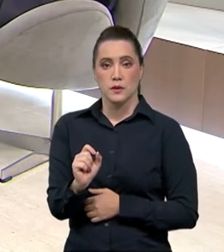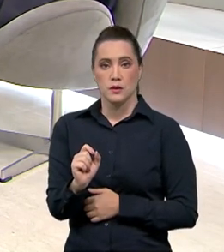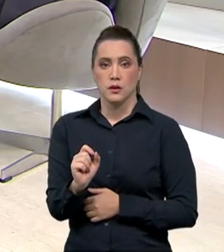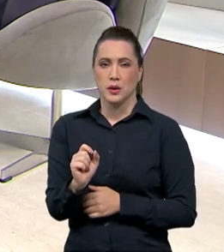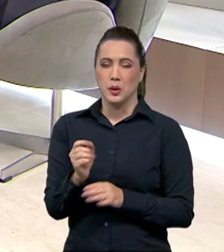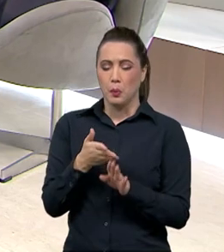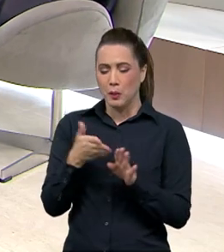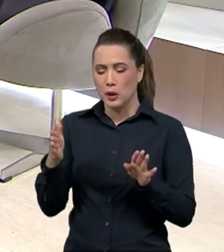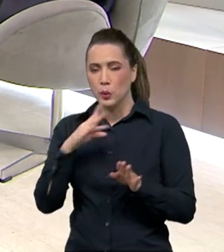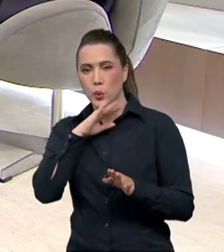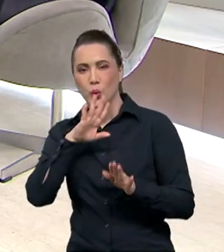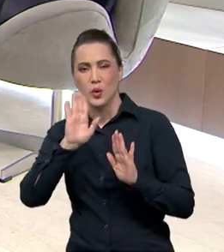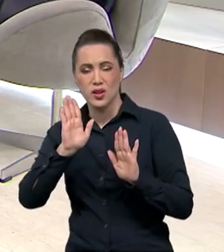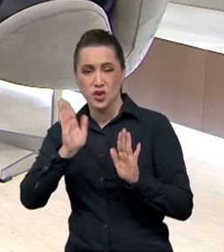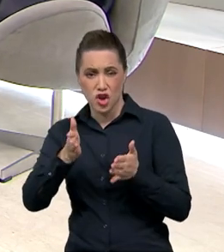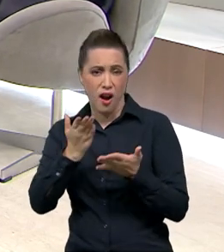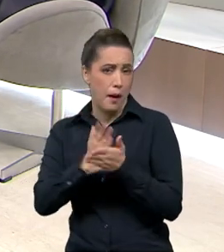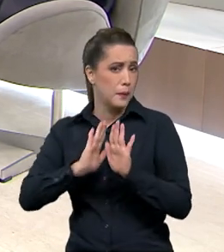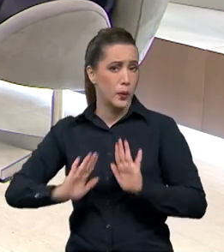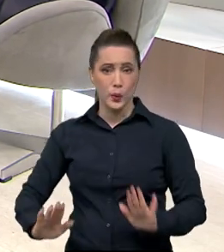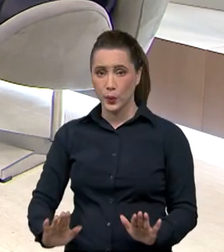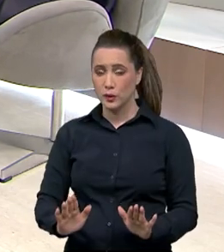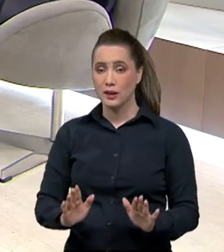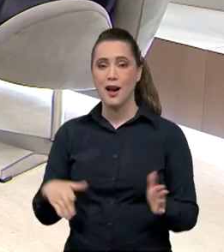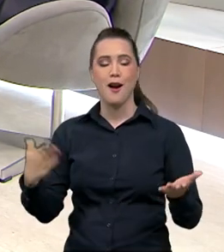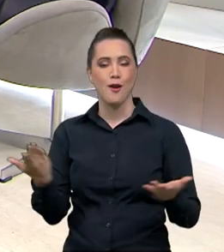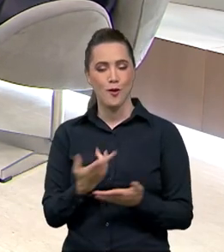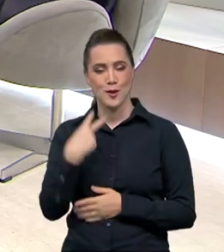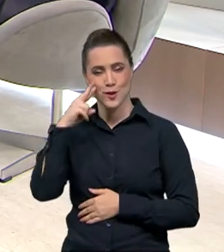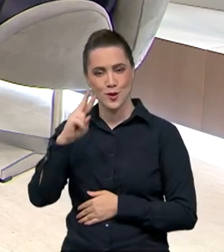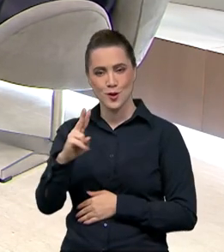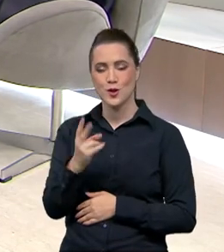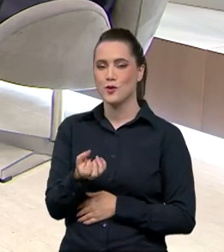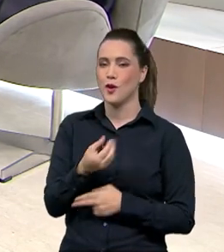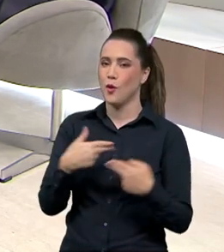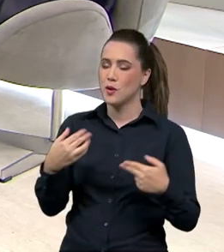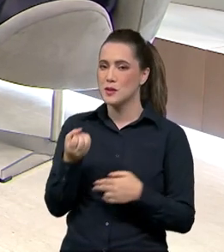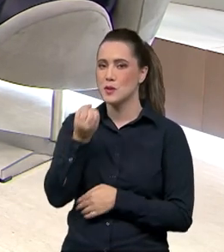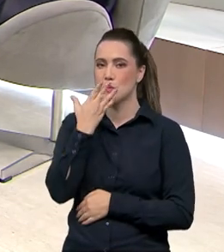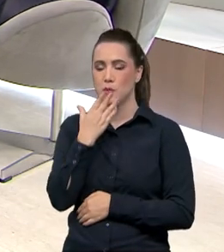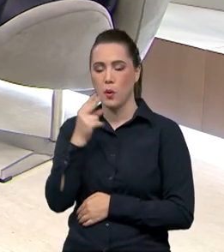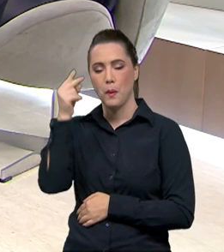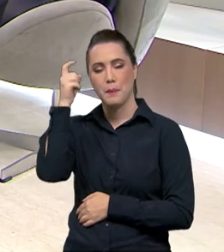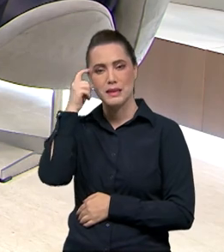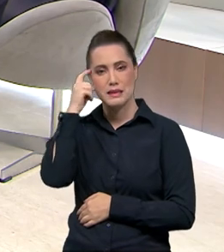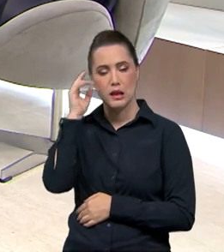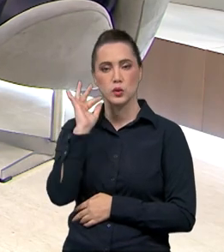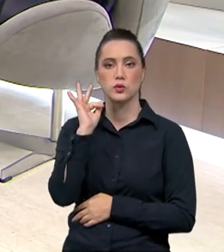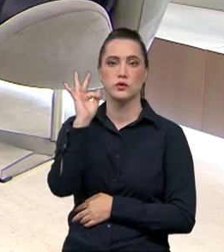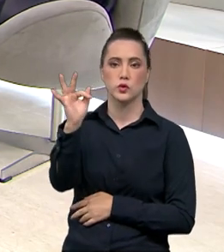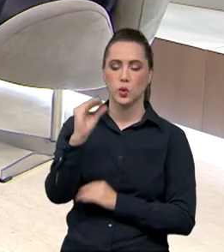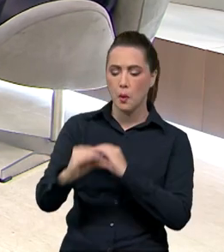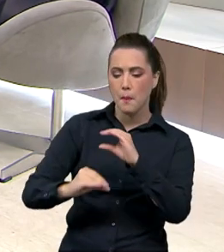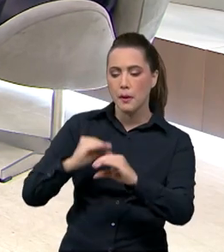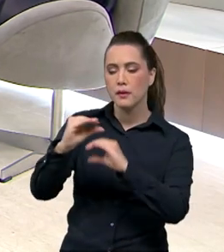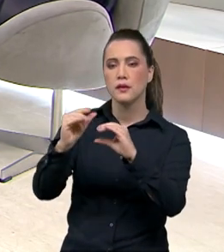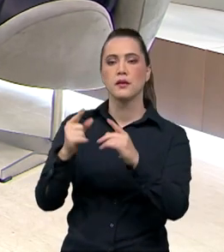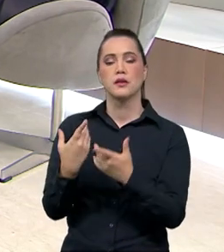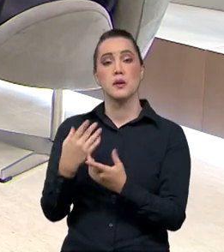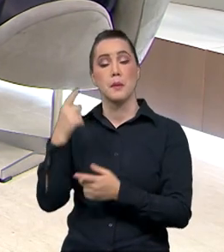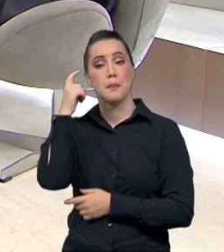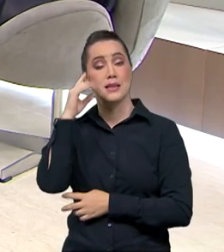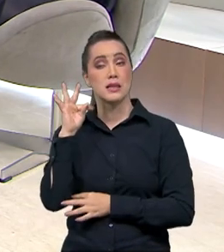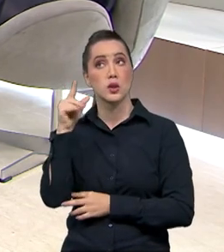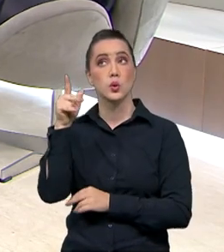pior já ficou para trás, e agora é a gente pensar em investir mais, a gente pensar em todo